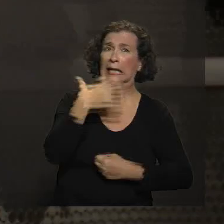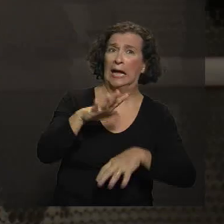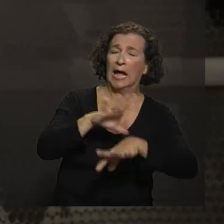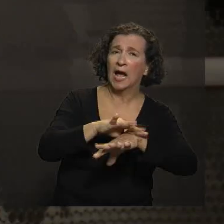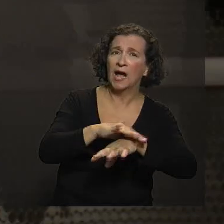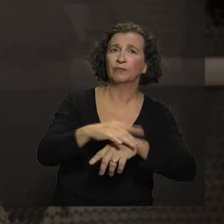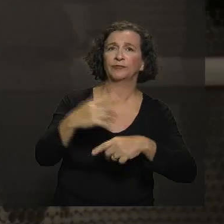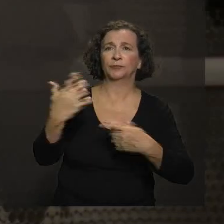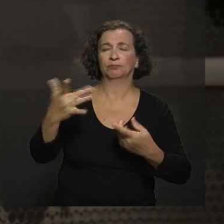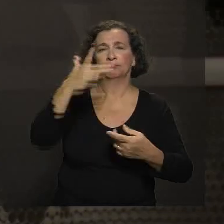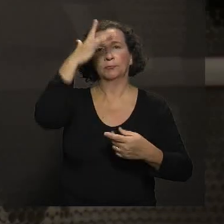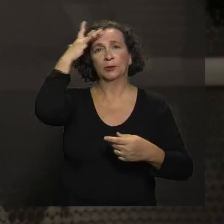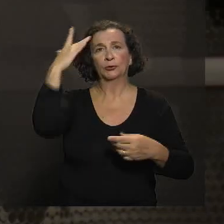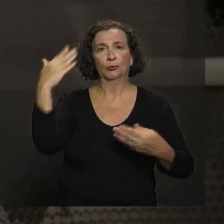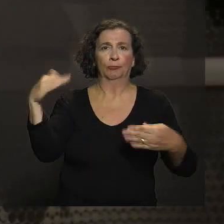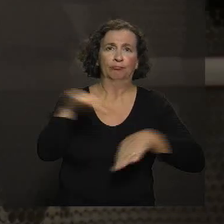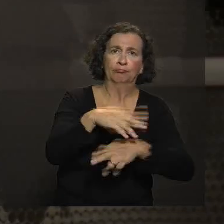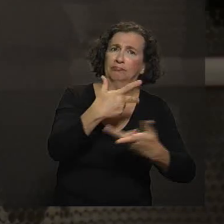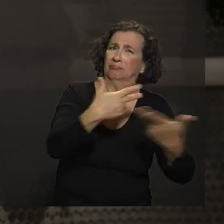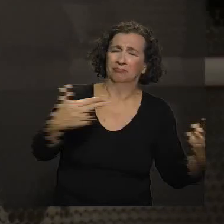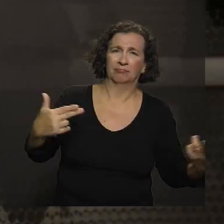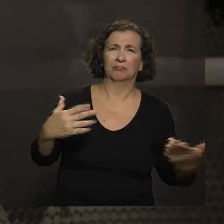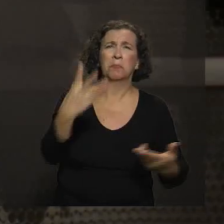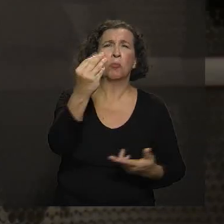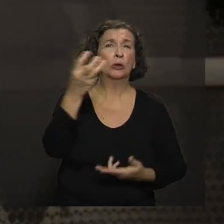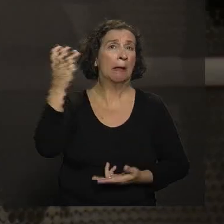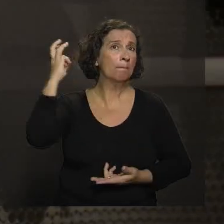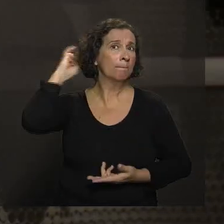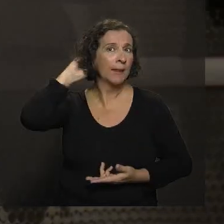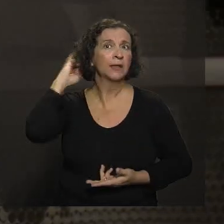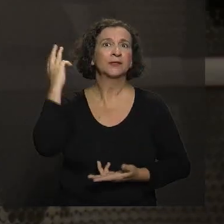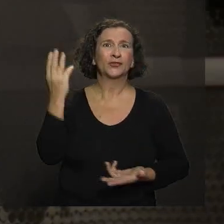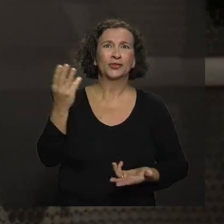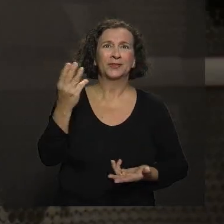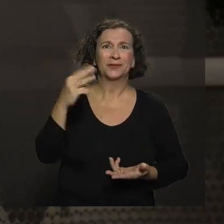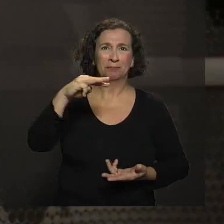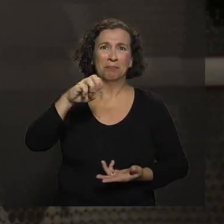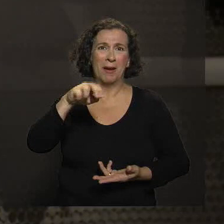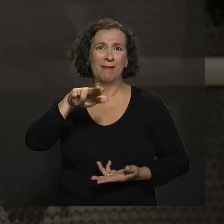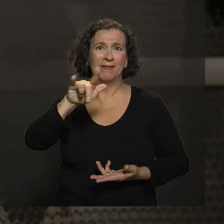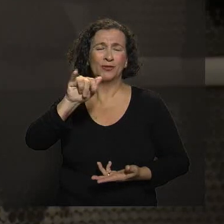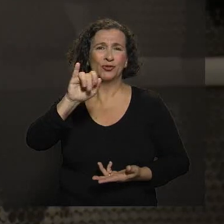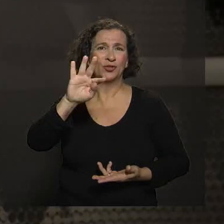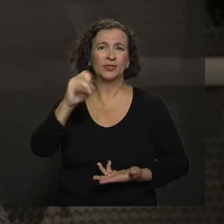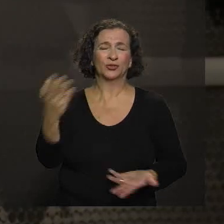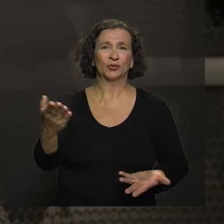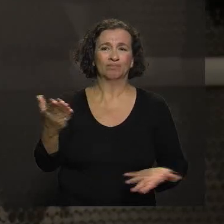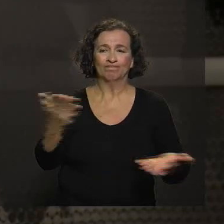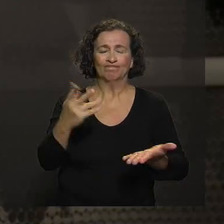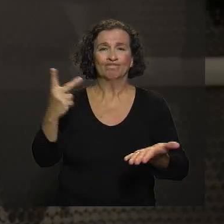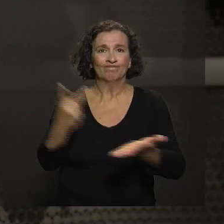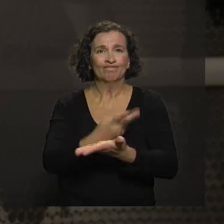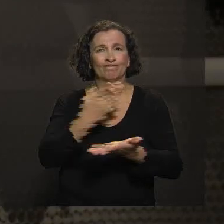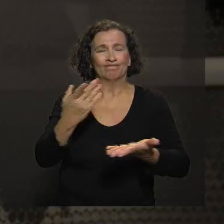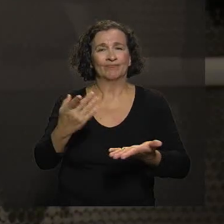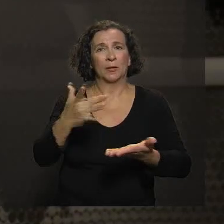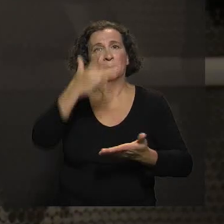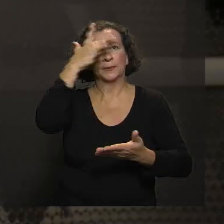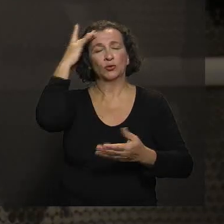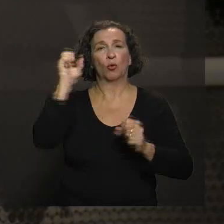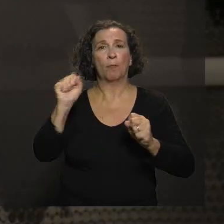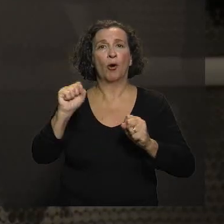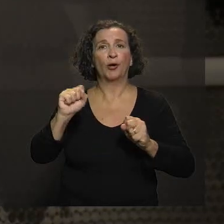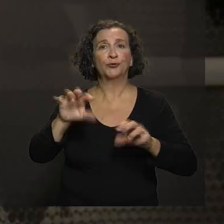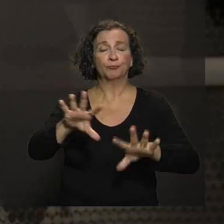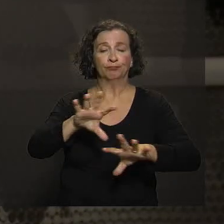evita sequela, né? Eliane, tem muita doença, né? É meningite, que deixa de sequela, né? Sim, deixa de sequela. E a gente,